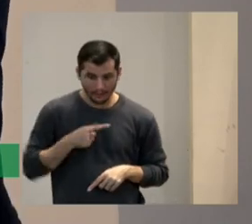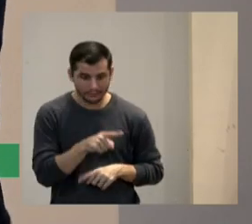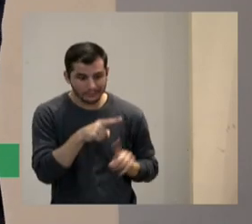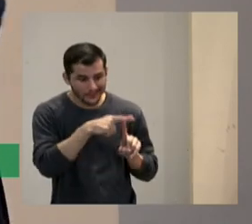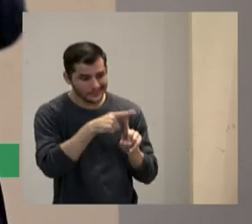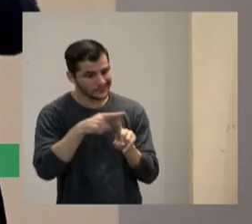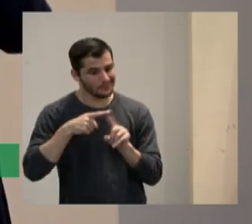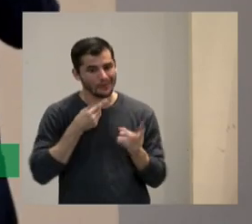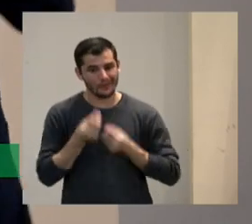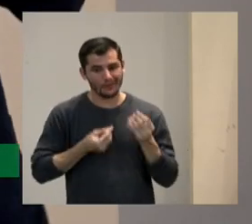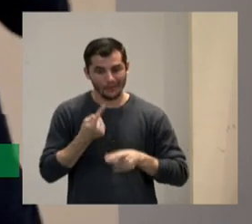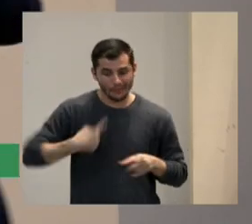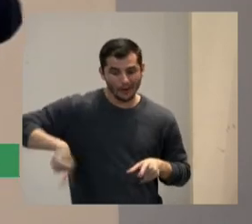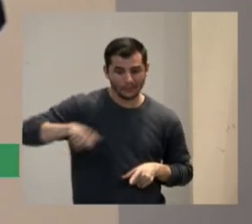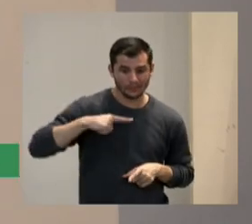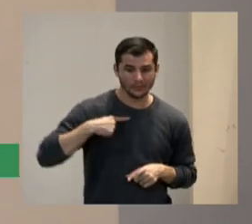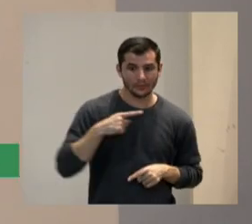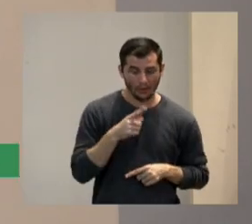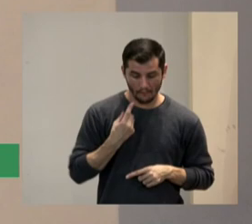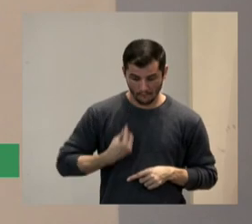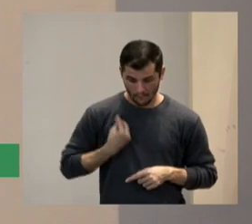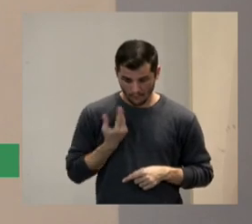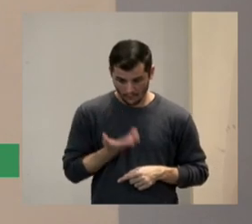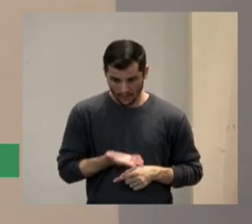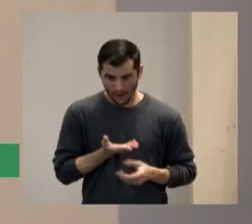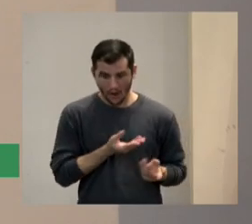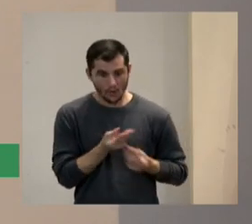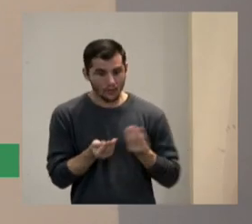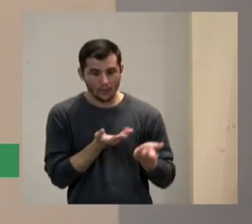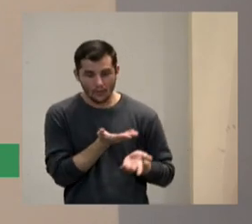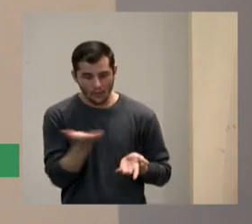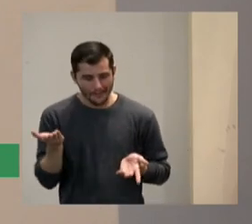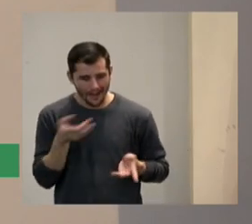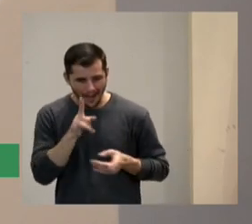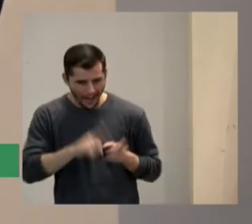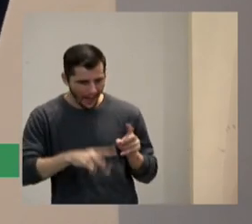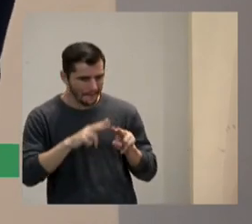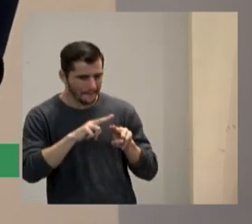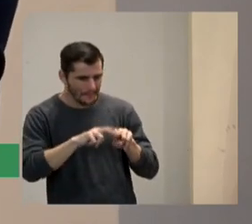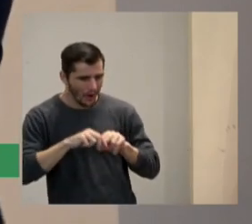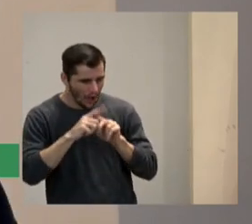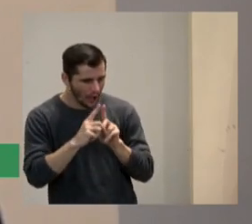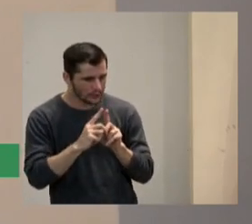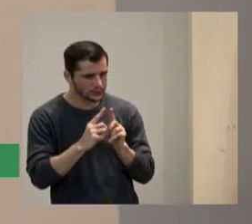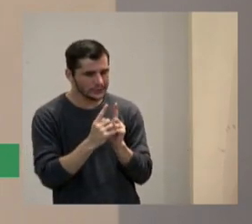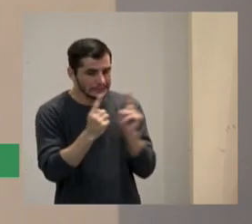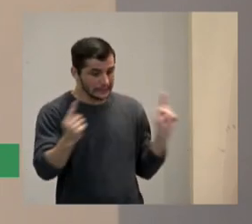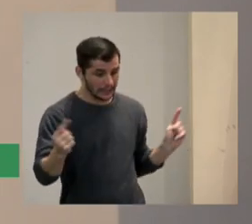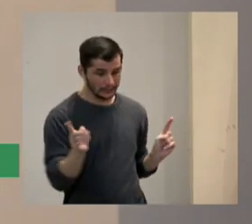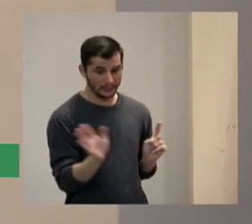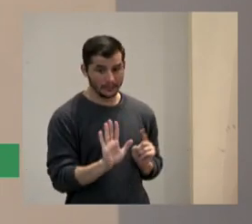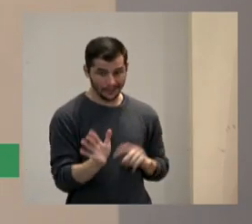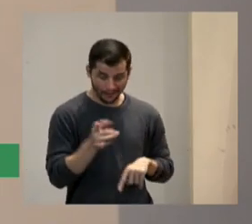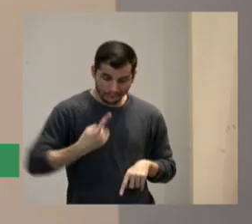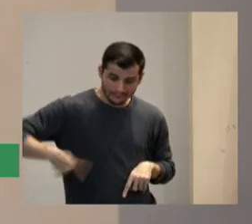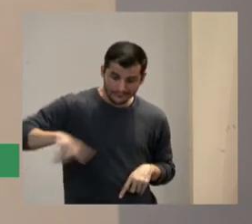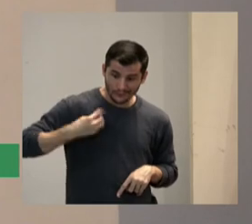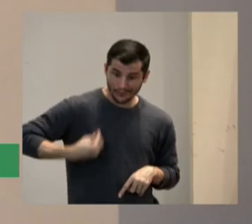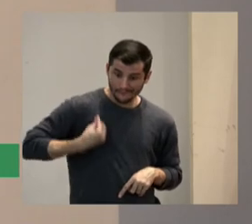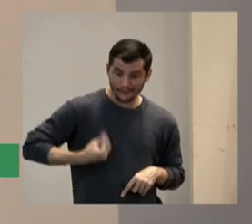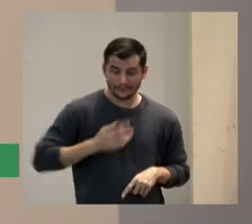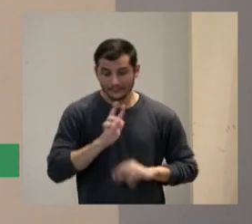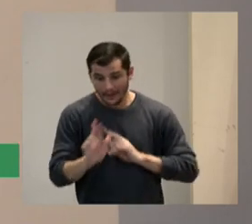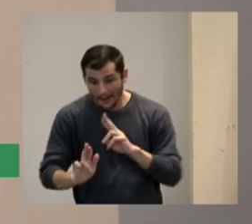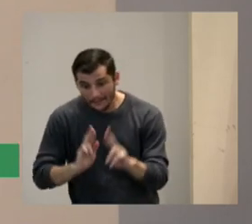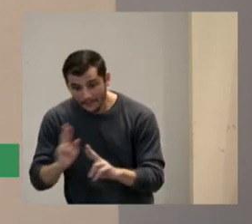nos fazem digo de alguma forma porque são estáveis fazem que cada um de nós respondamos precisamente